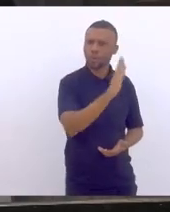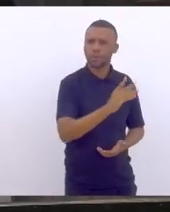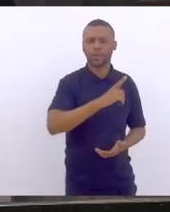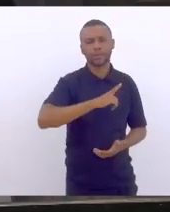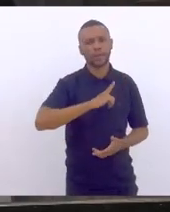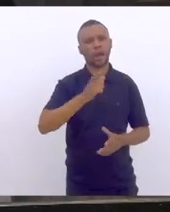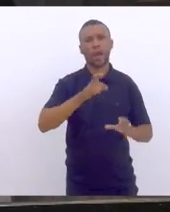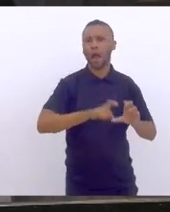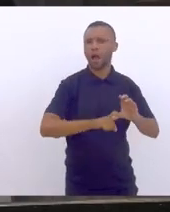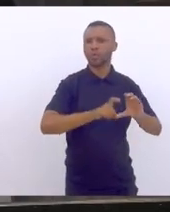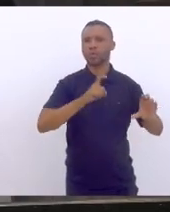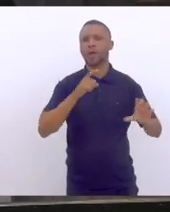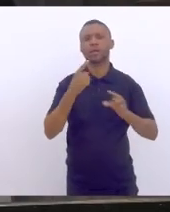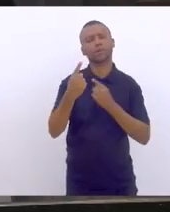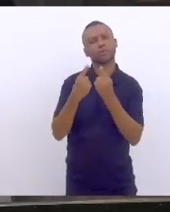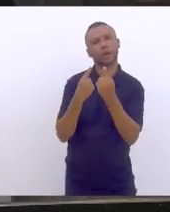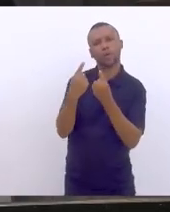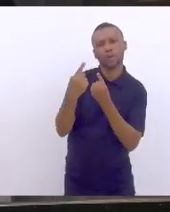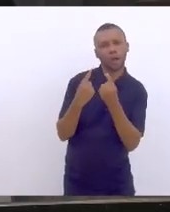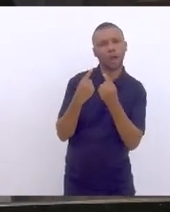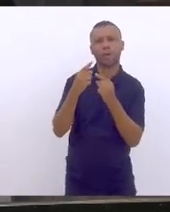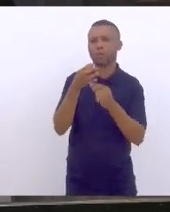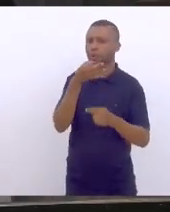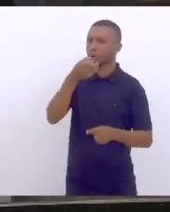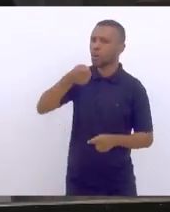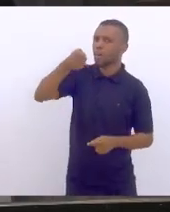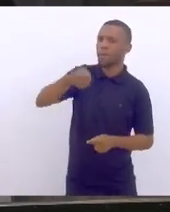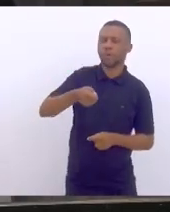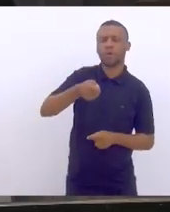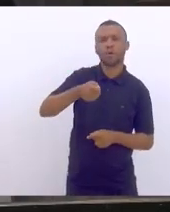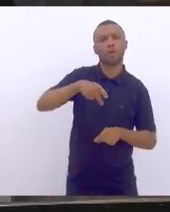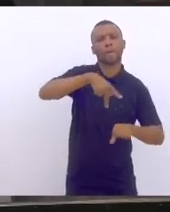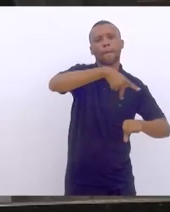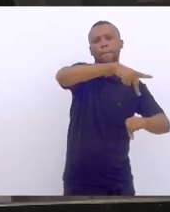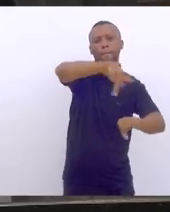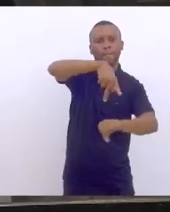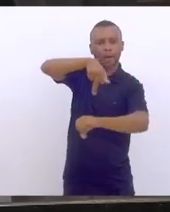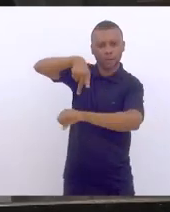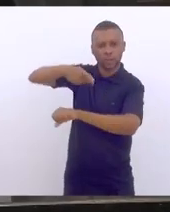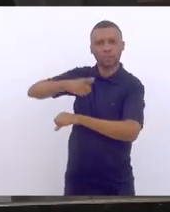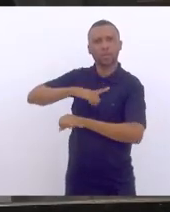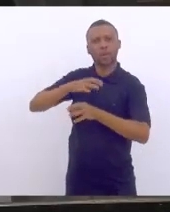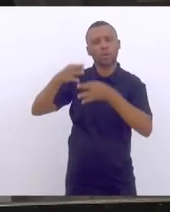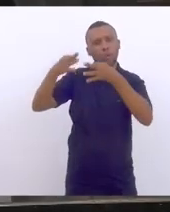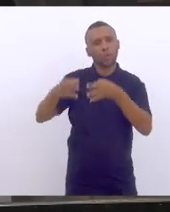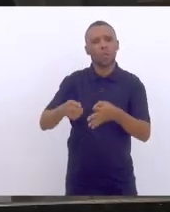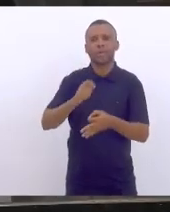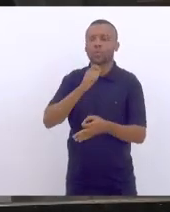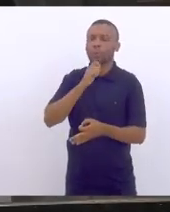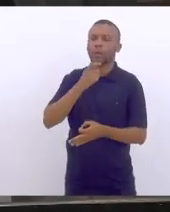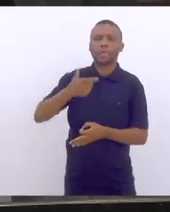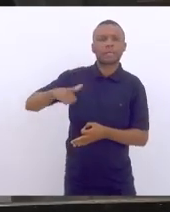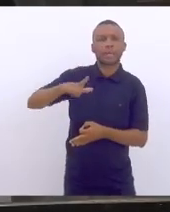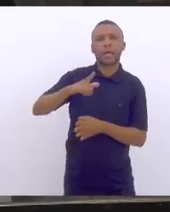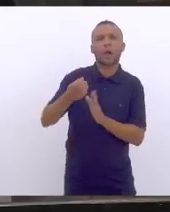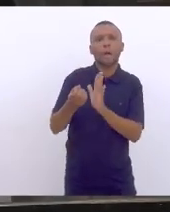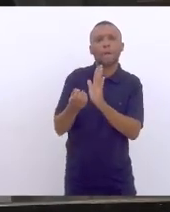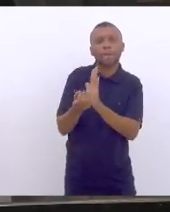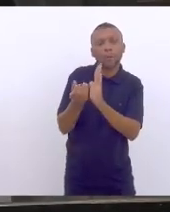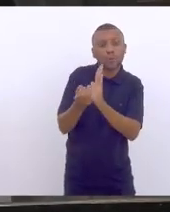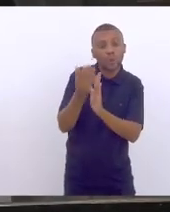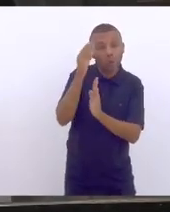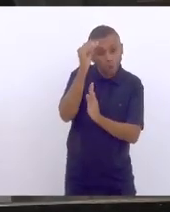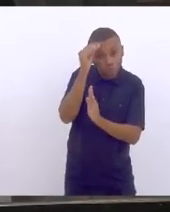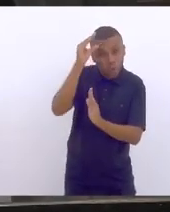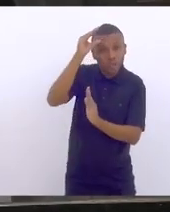de autonomia para dialogar com altivez com os outros países, com as outras nações, sem que tenha um lastro de produção de conhecimento,